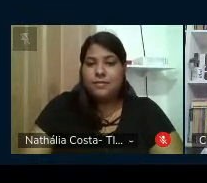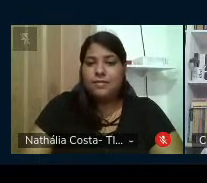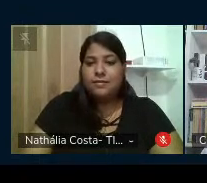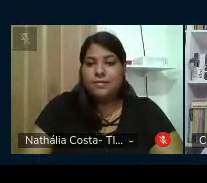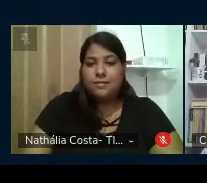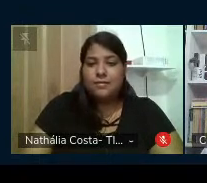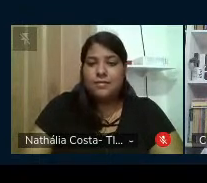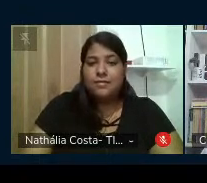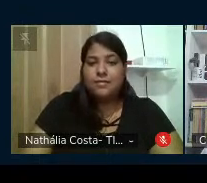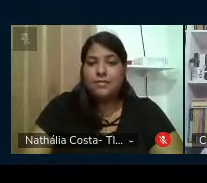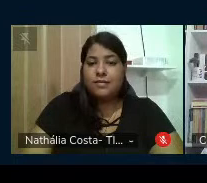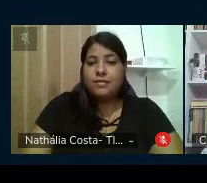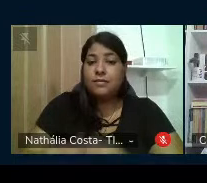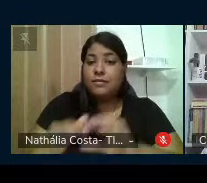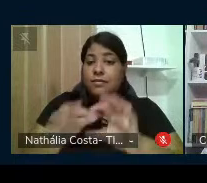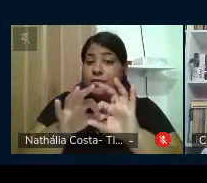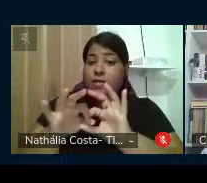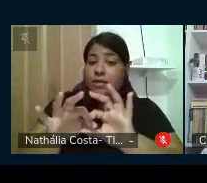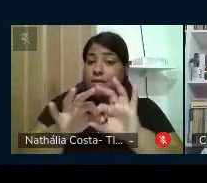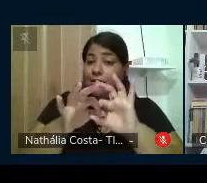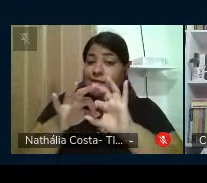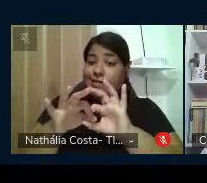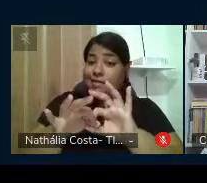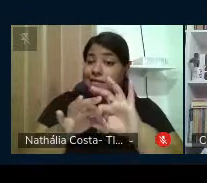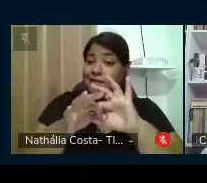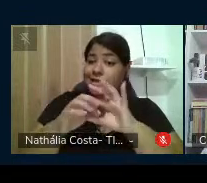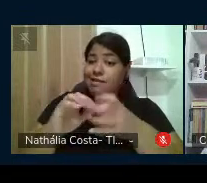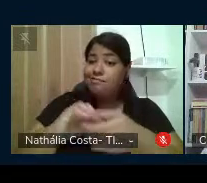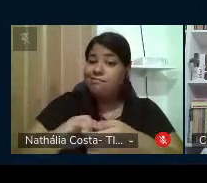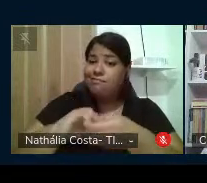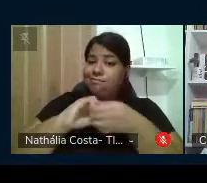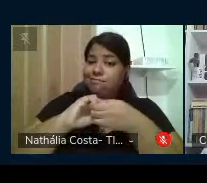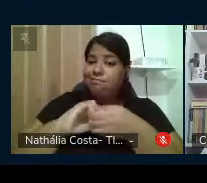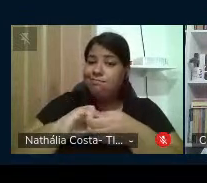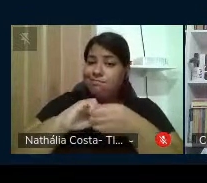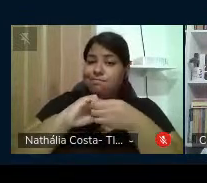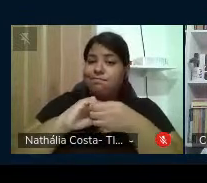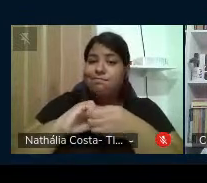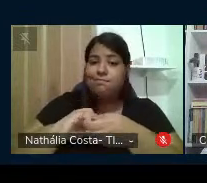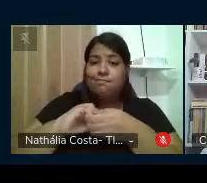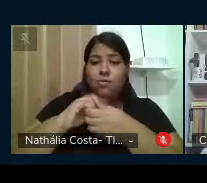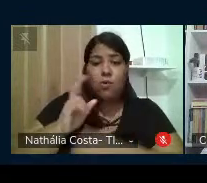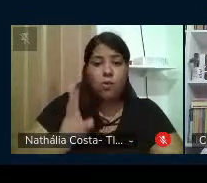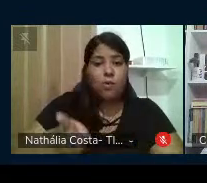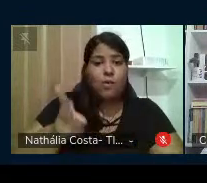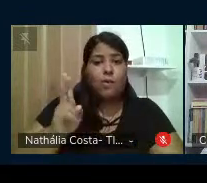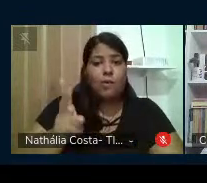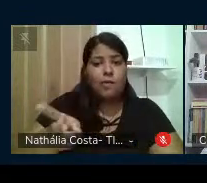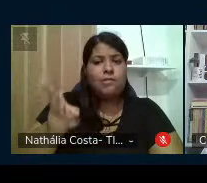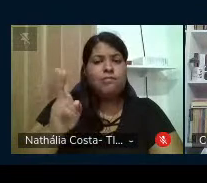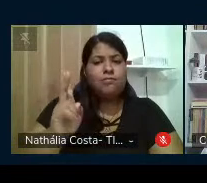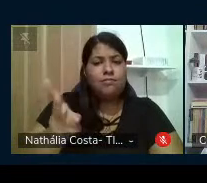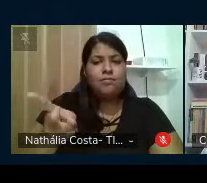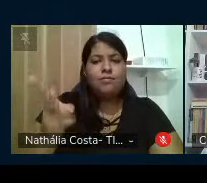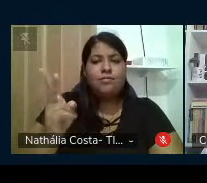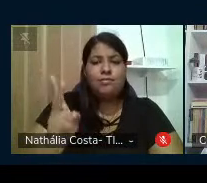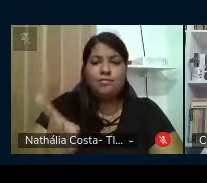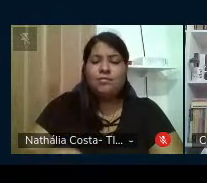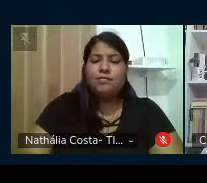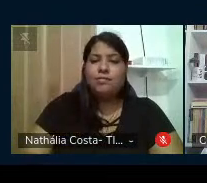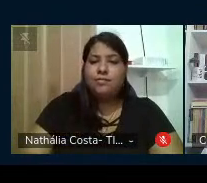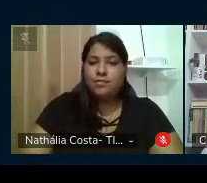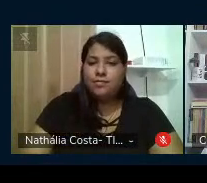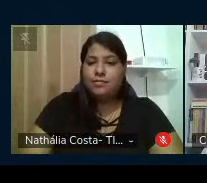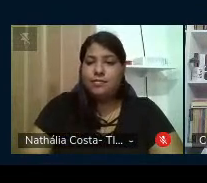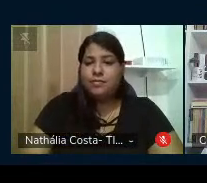ninguém Uma onda desvai, outra onda desvende De